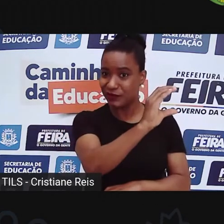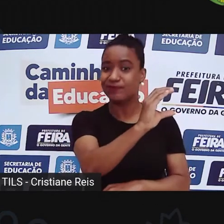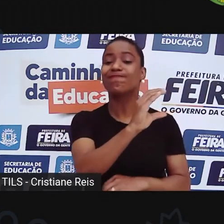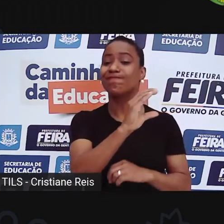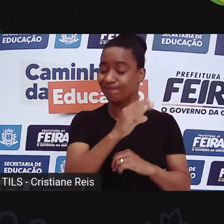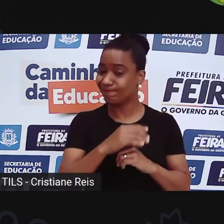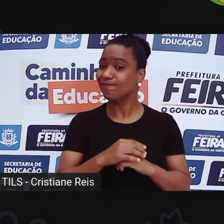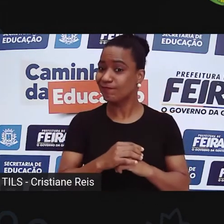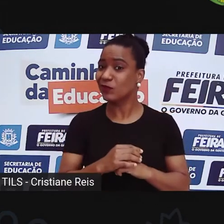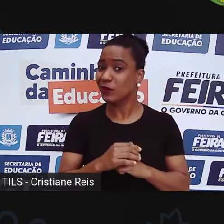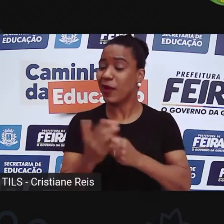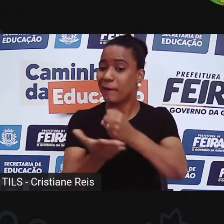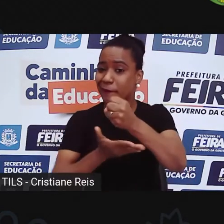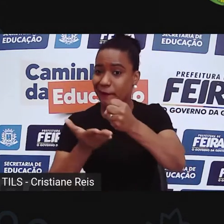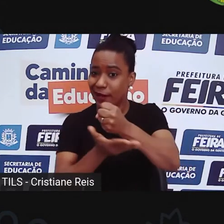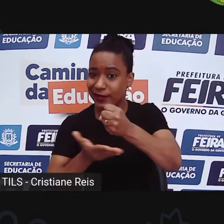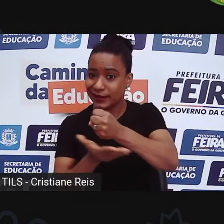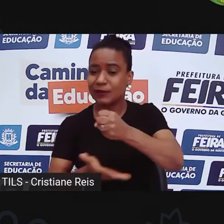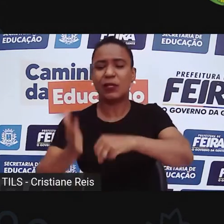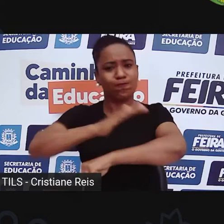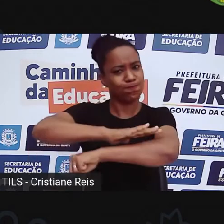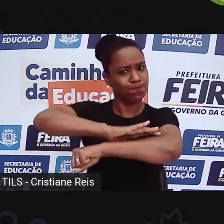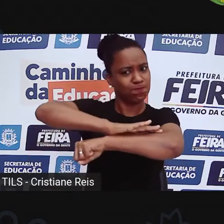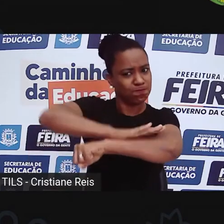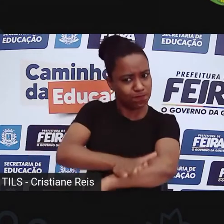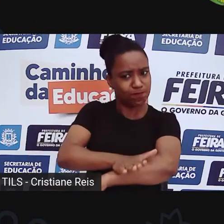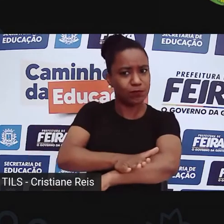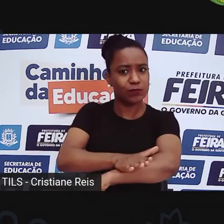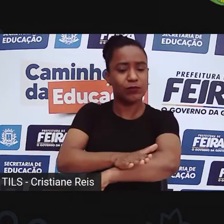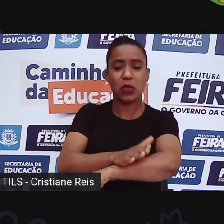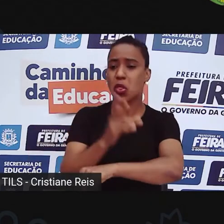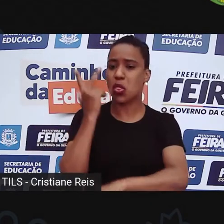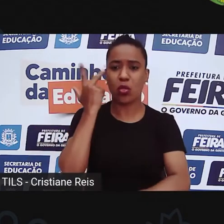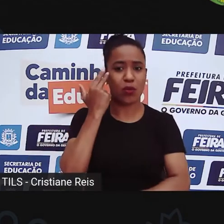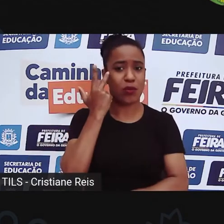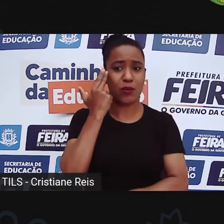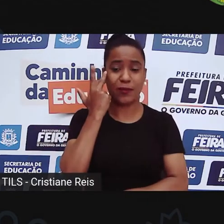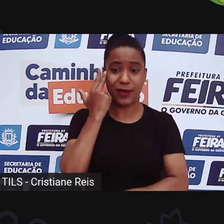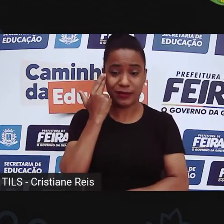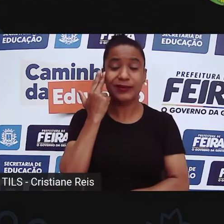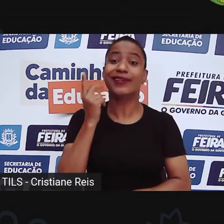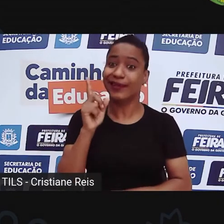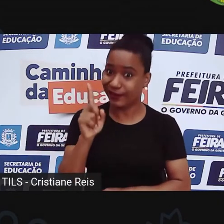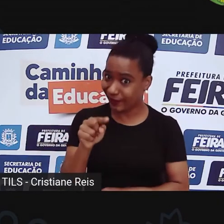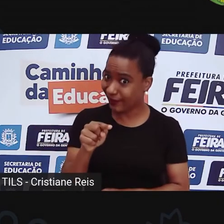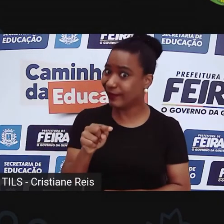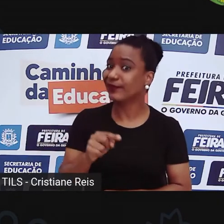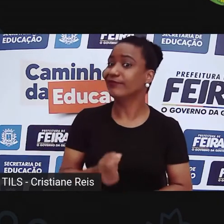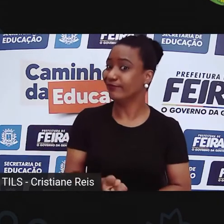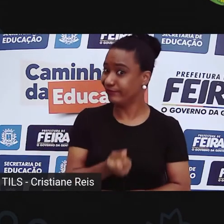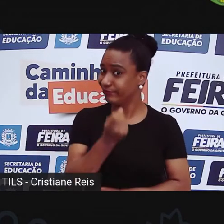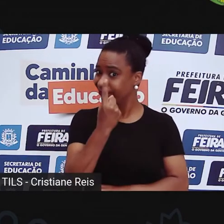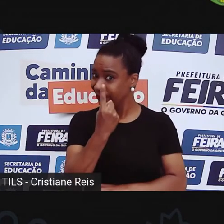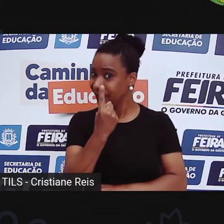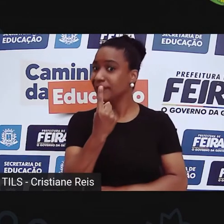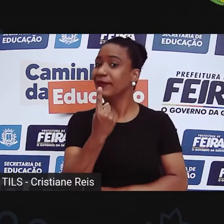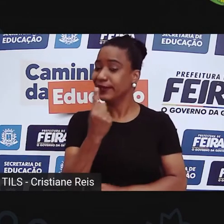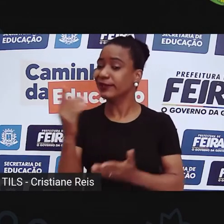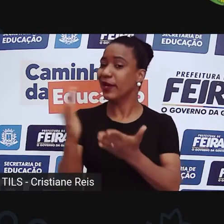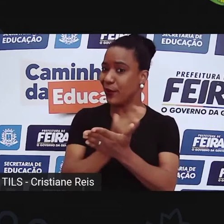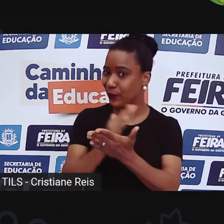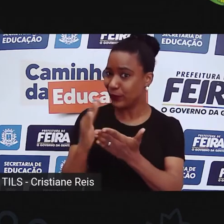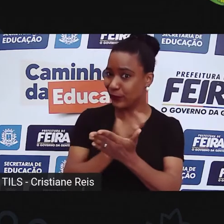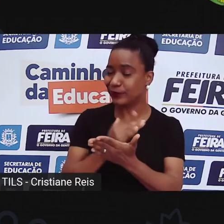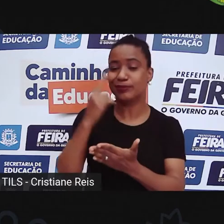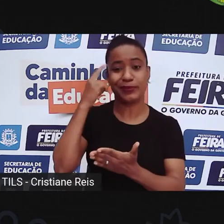o racismo? Pois é, por mais absurdo que isso pareça, é verdade. Mas, para poder falar um pouquinho mais sobre